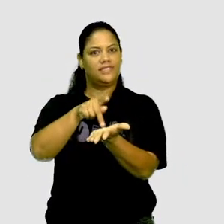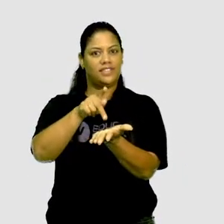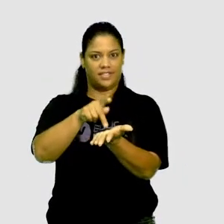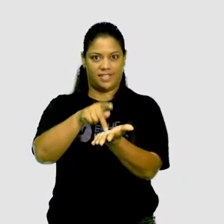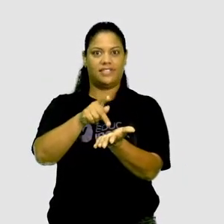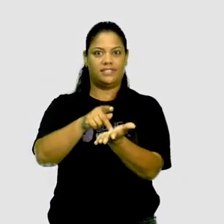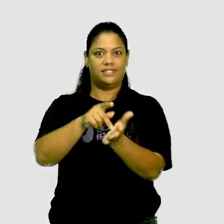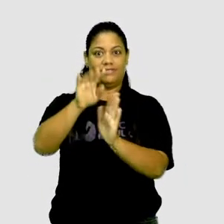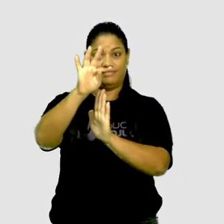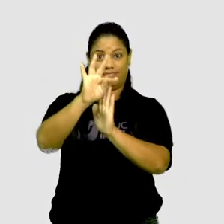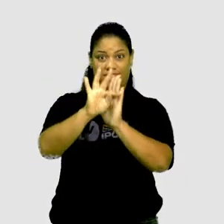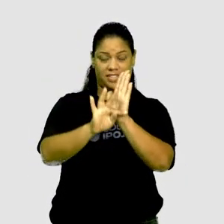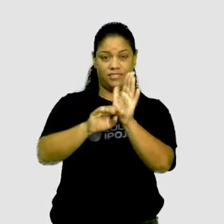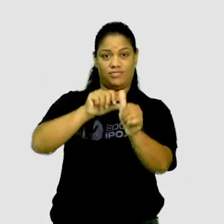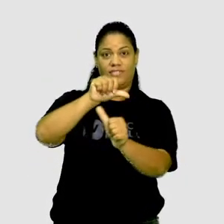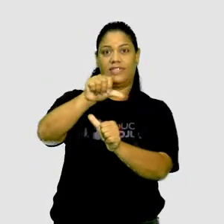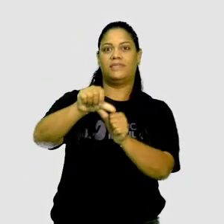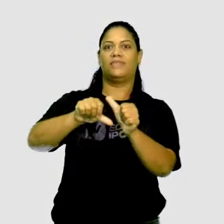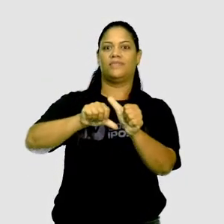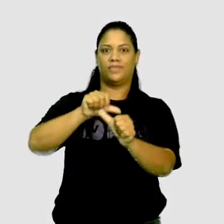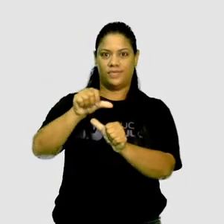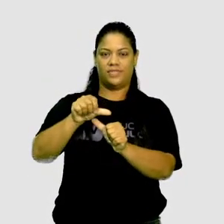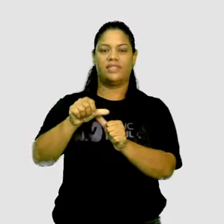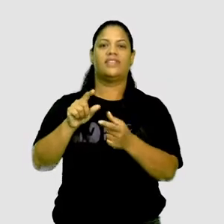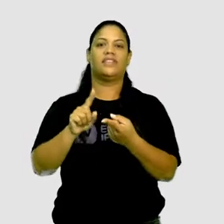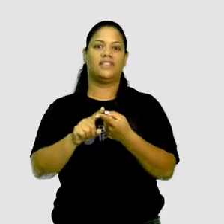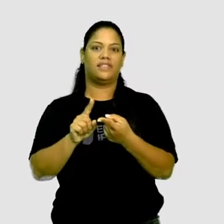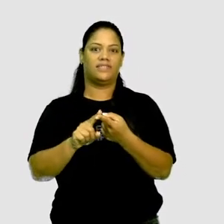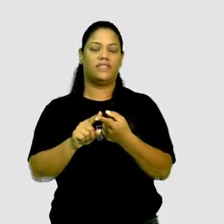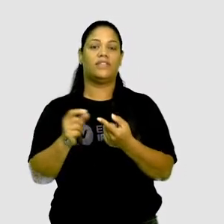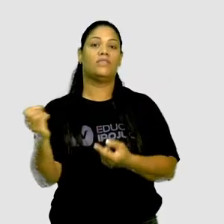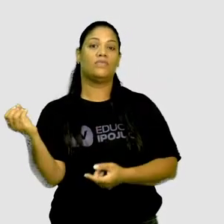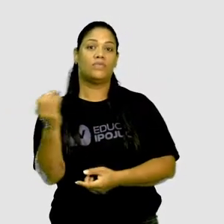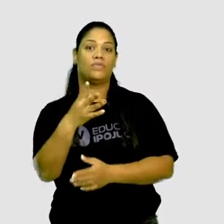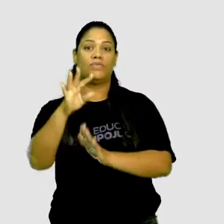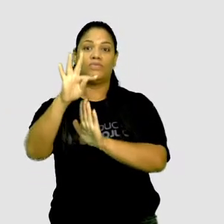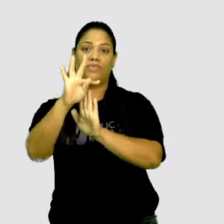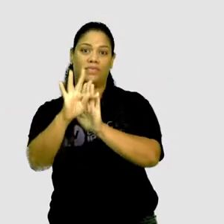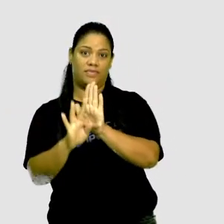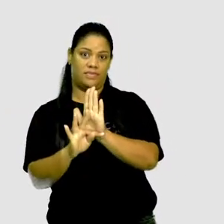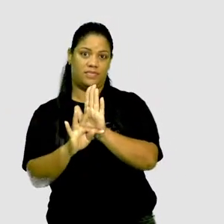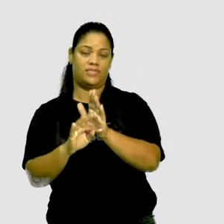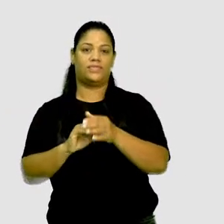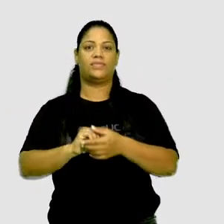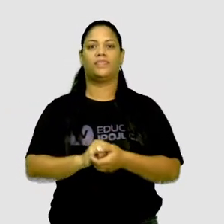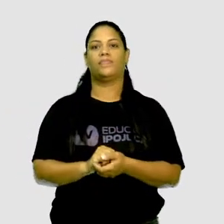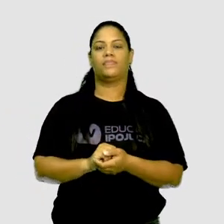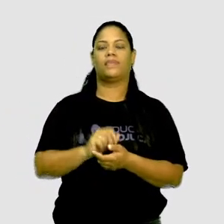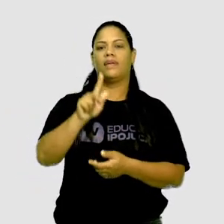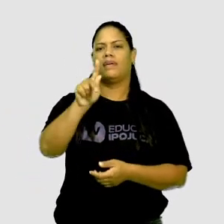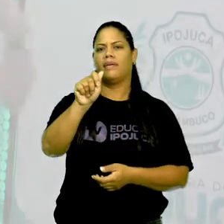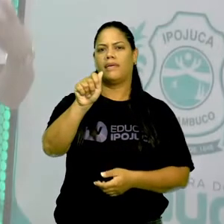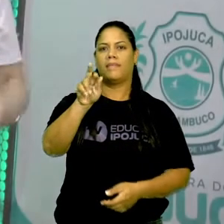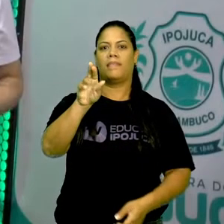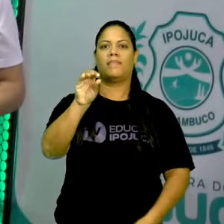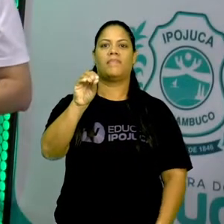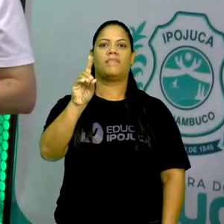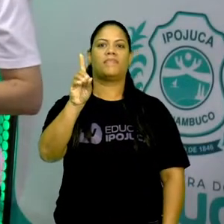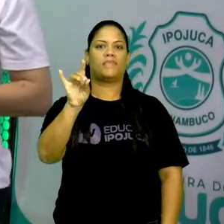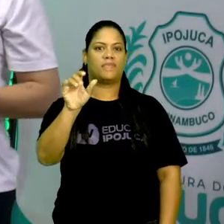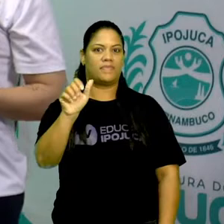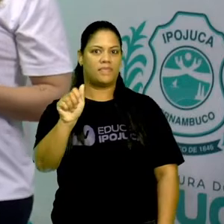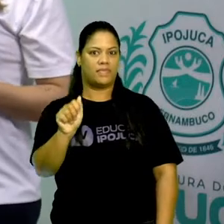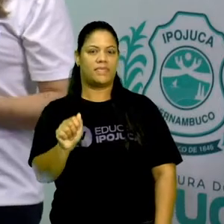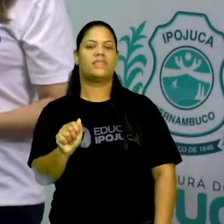original do texto, né? Criando assim um novo texto. Então, a paródia necessariamente